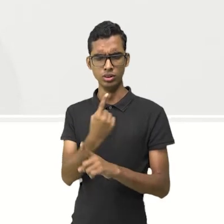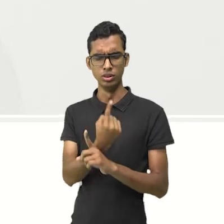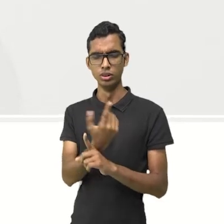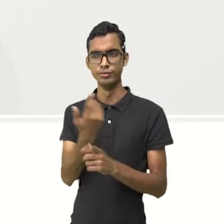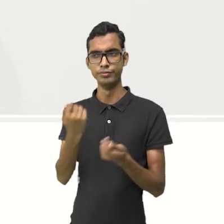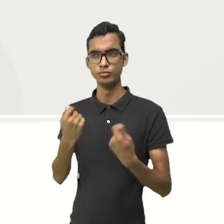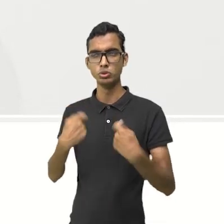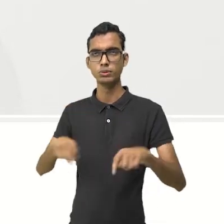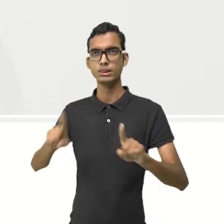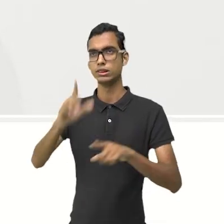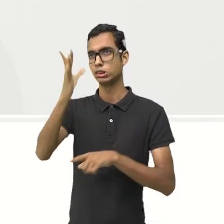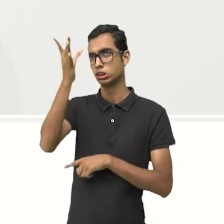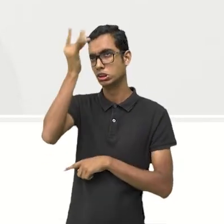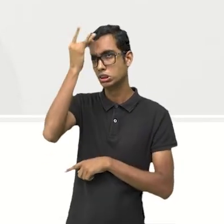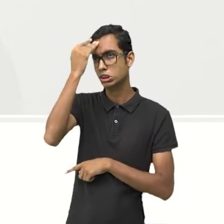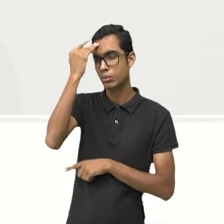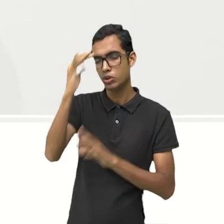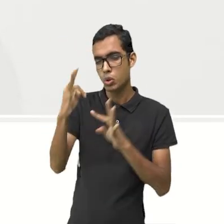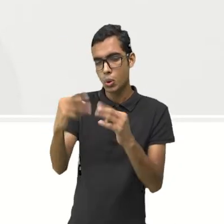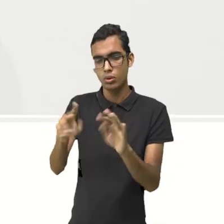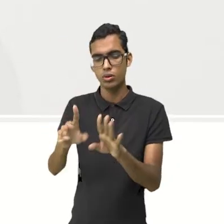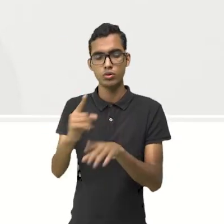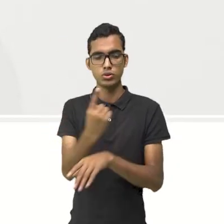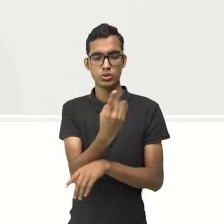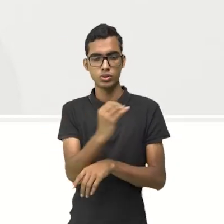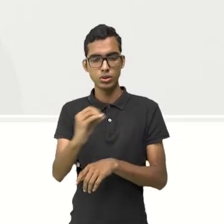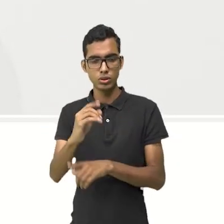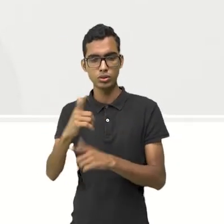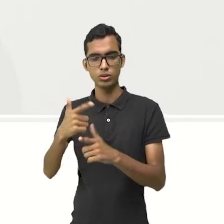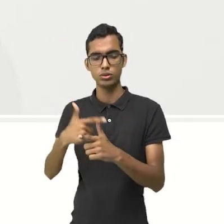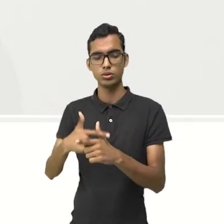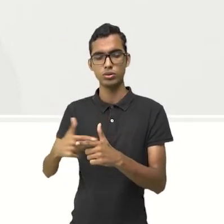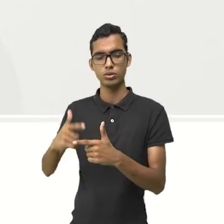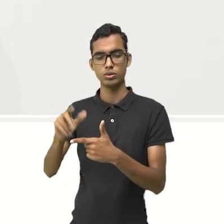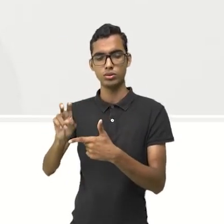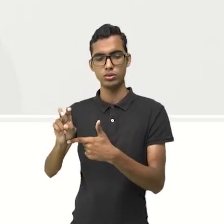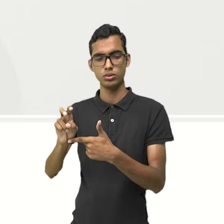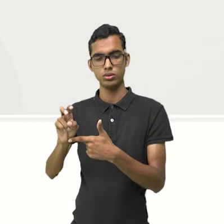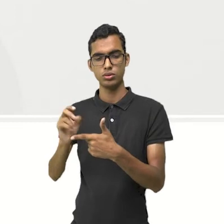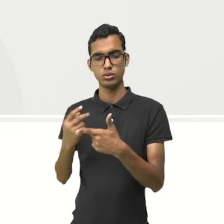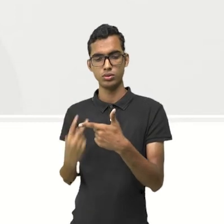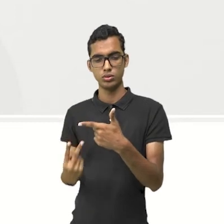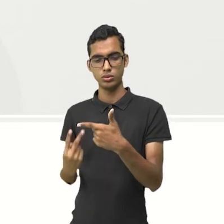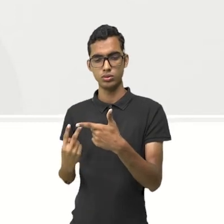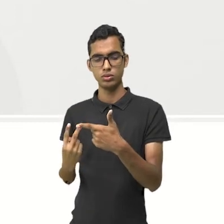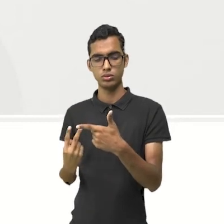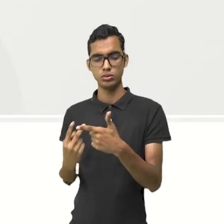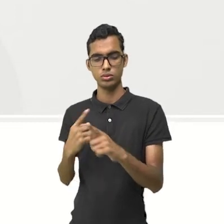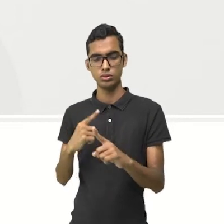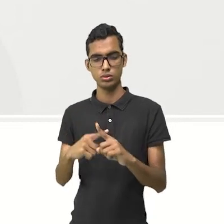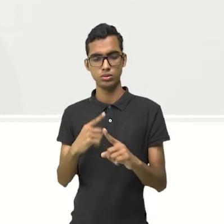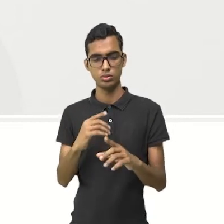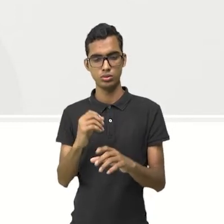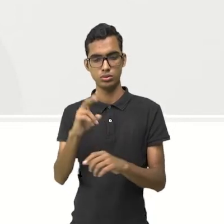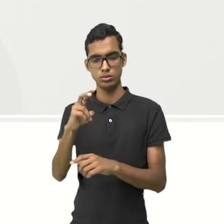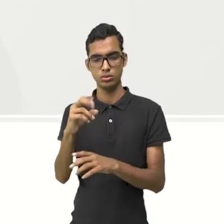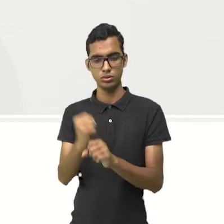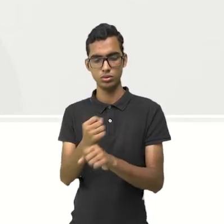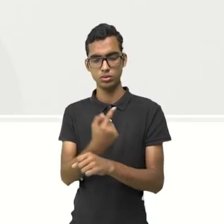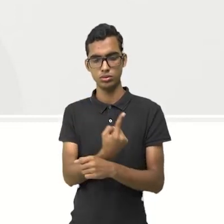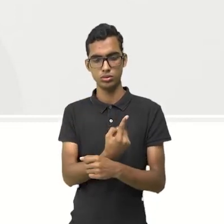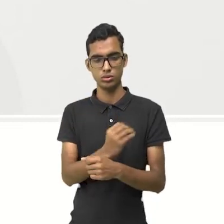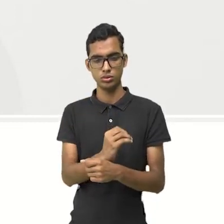precisa saber tudo de cabeça, 10 dividido por 5 dá 2. 2 vezes 5 dá 10. 0, 0. Olha aí. Vai me dar